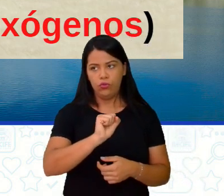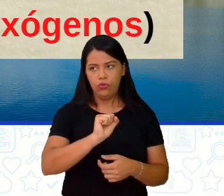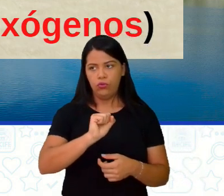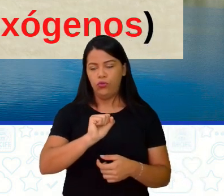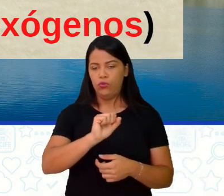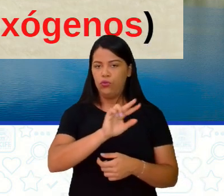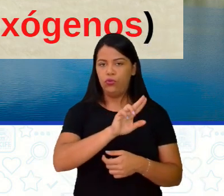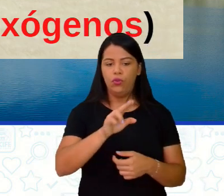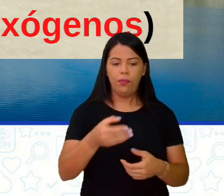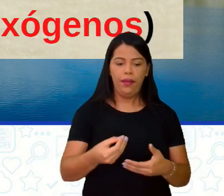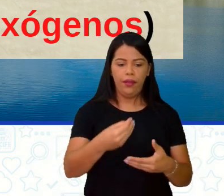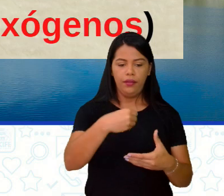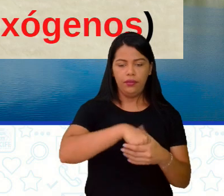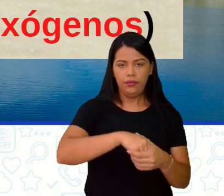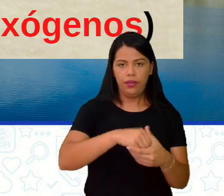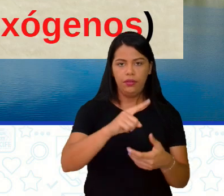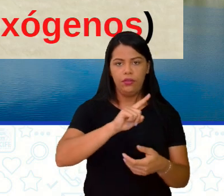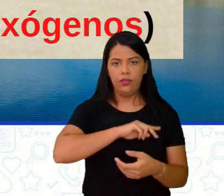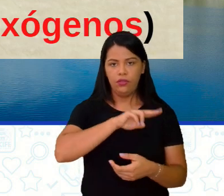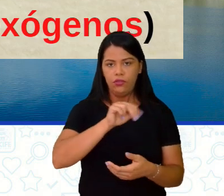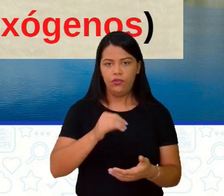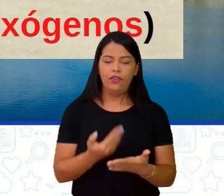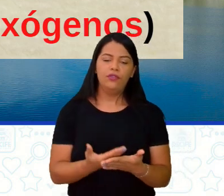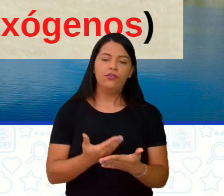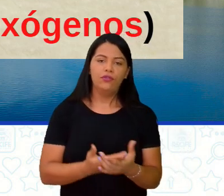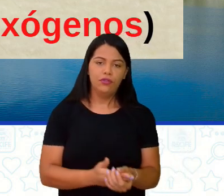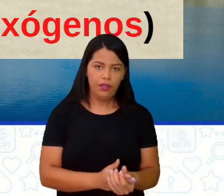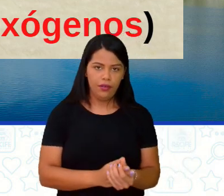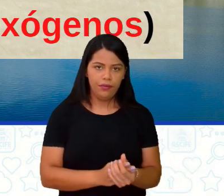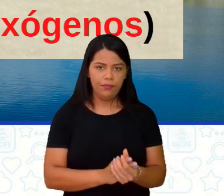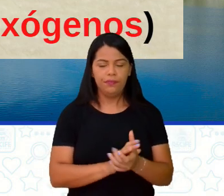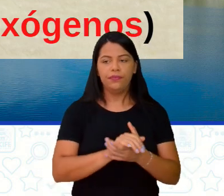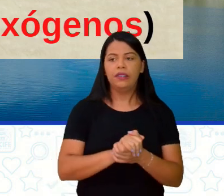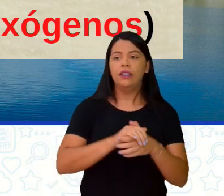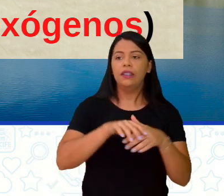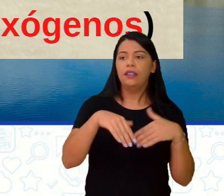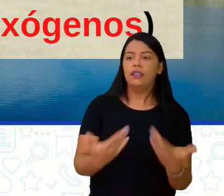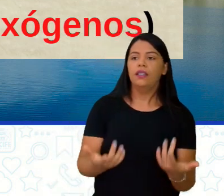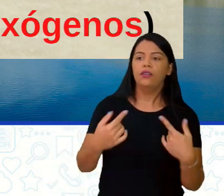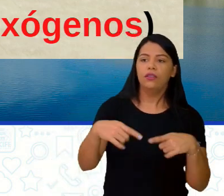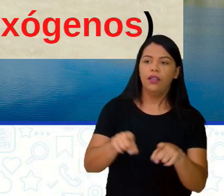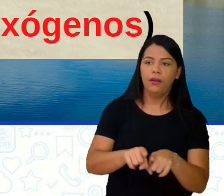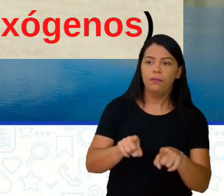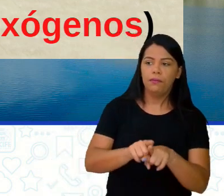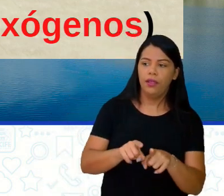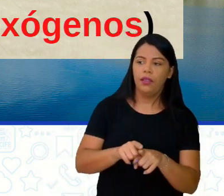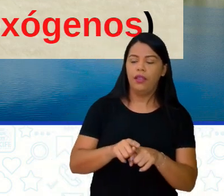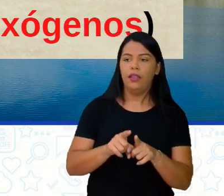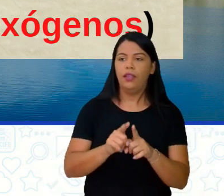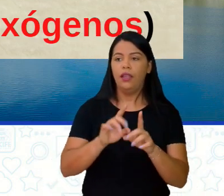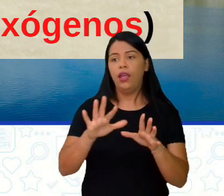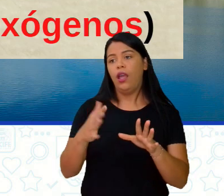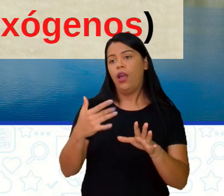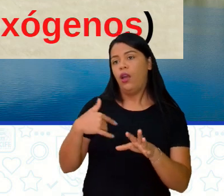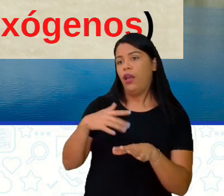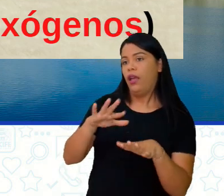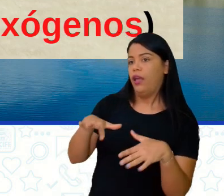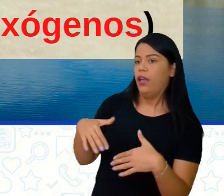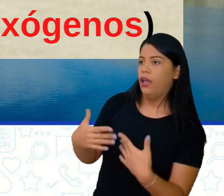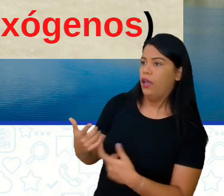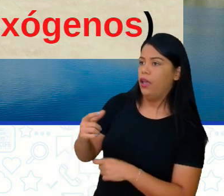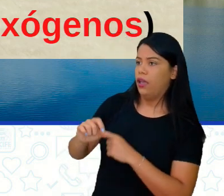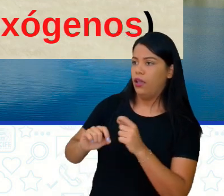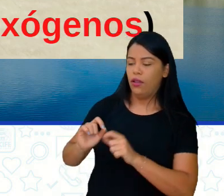que a gente vai chamar de endógenos. Eita, passada a mão no cabelo. E